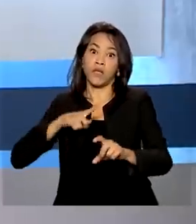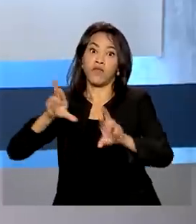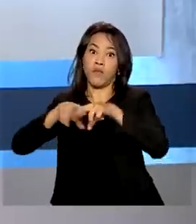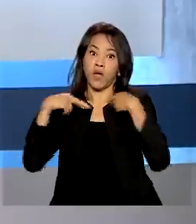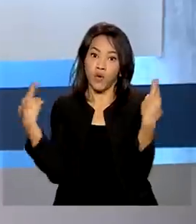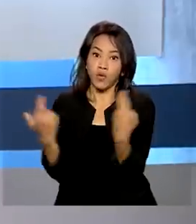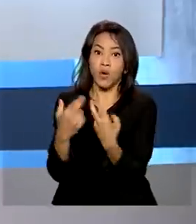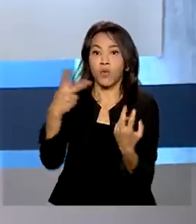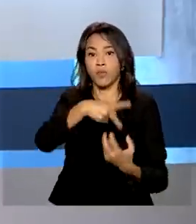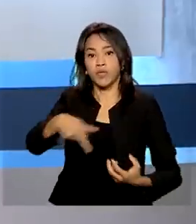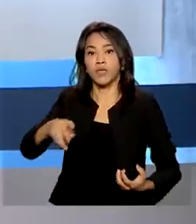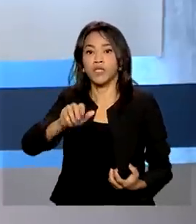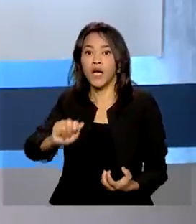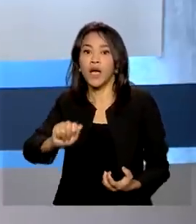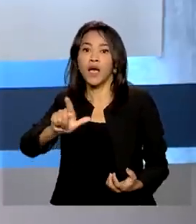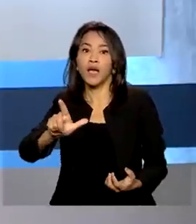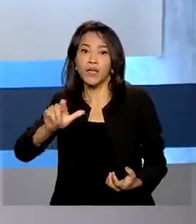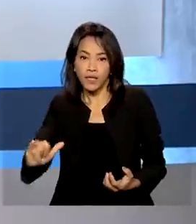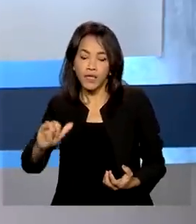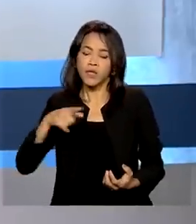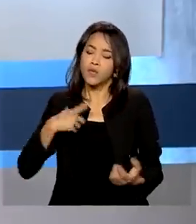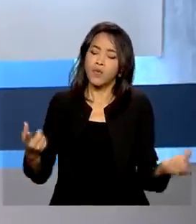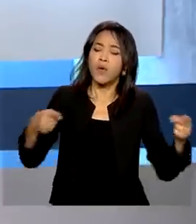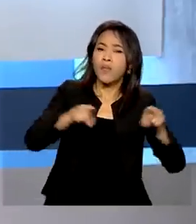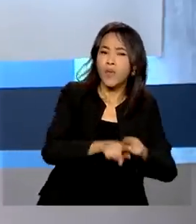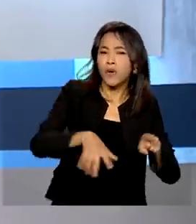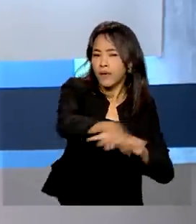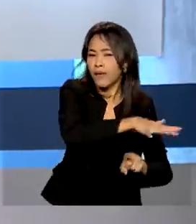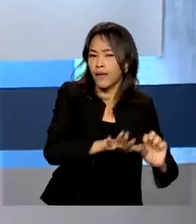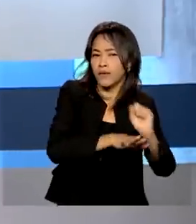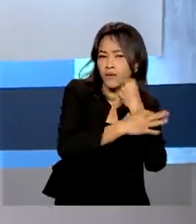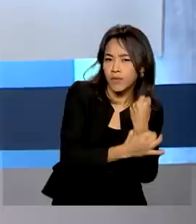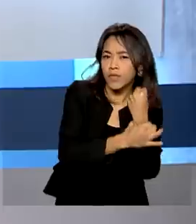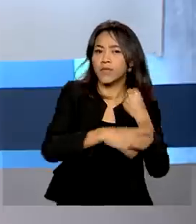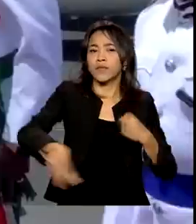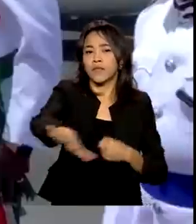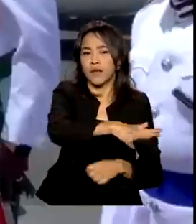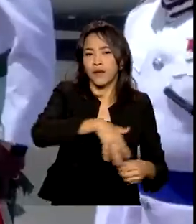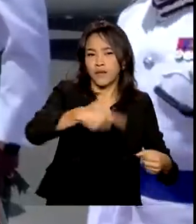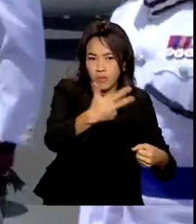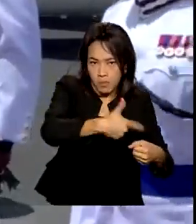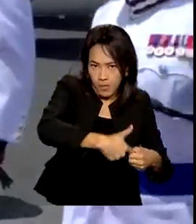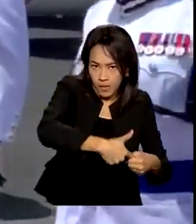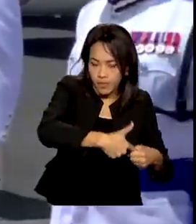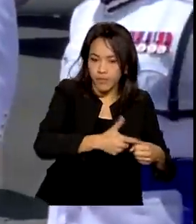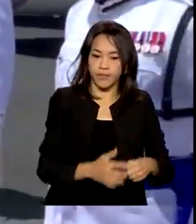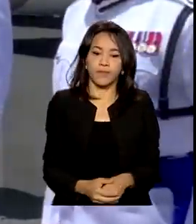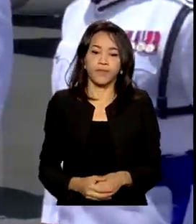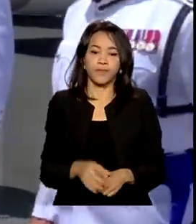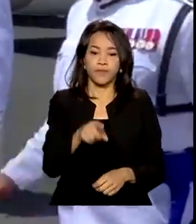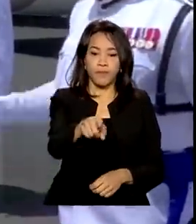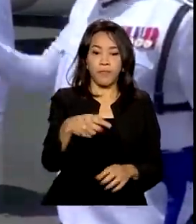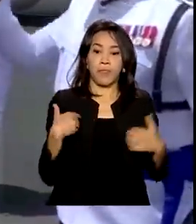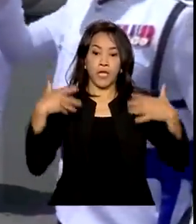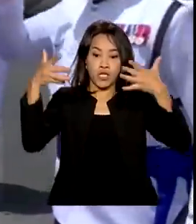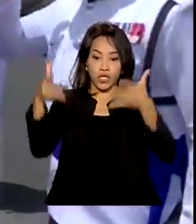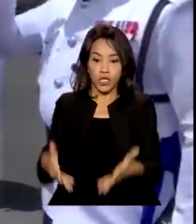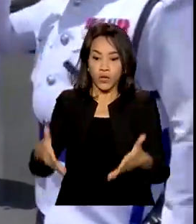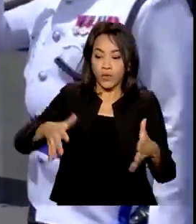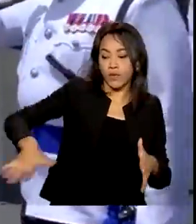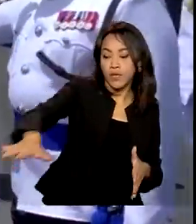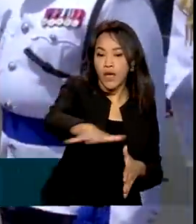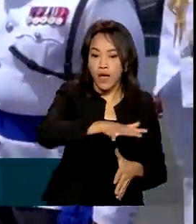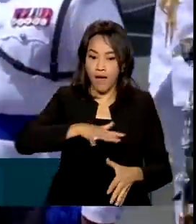assuntos do encontro está a cooperação dos setores comercial de segurança e petrolífero. Ao chegar a Jordital,